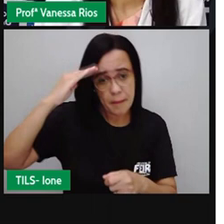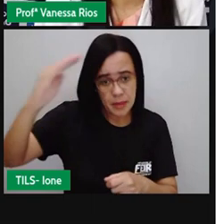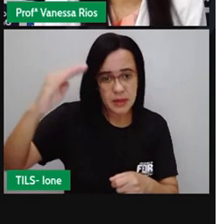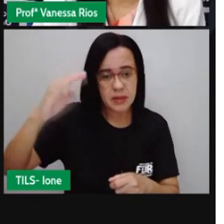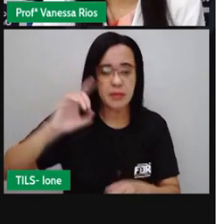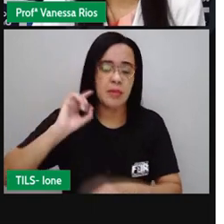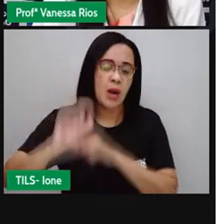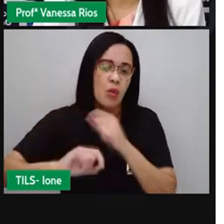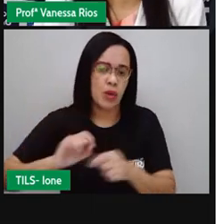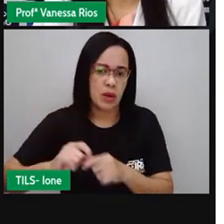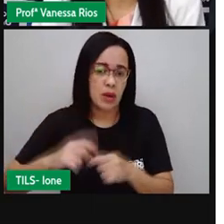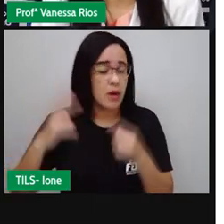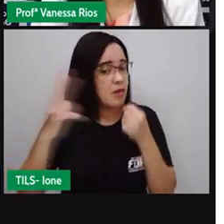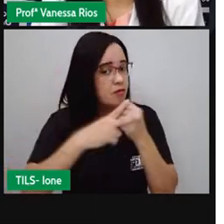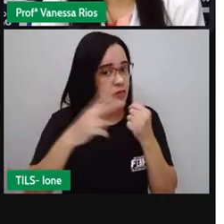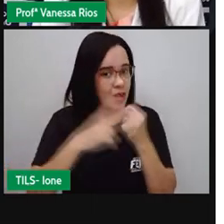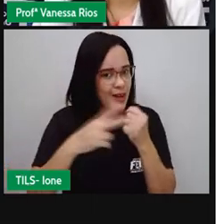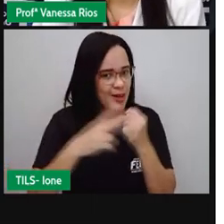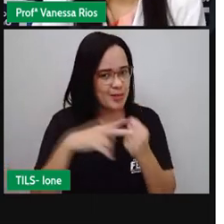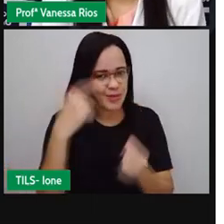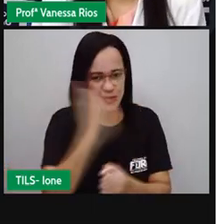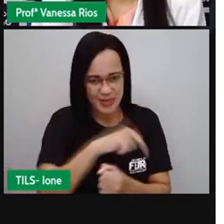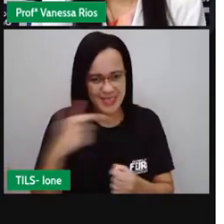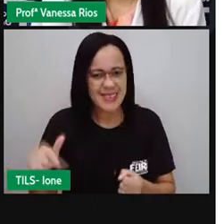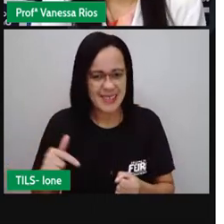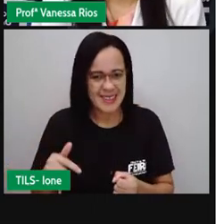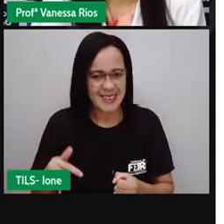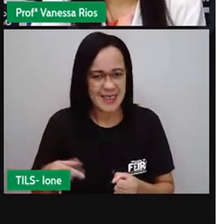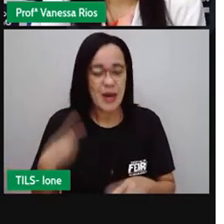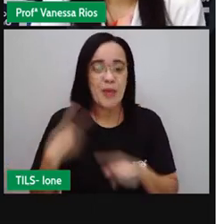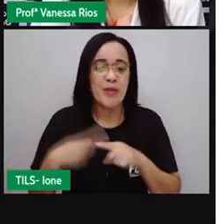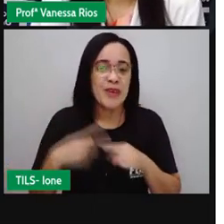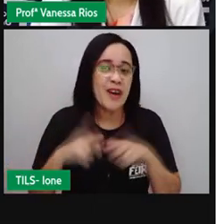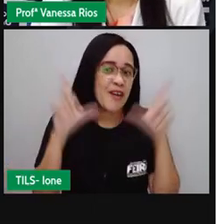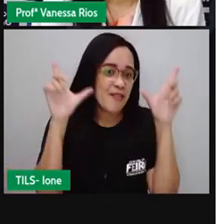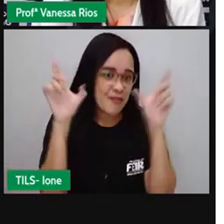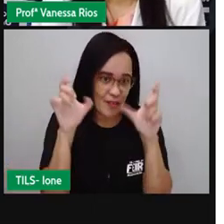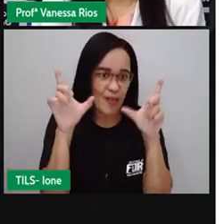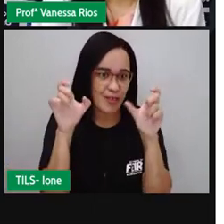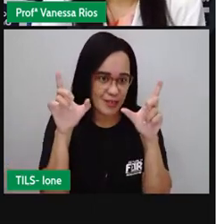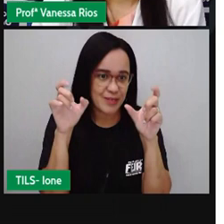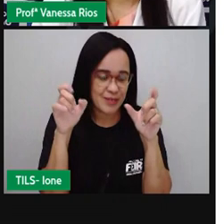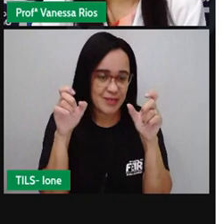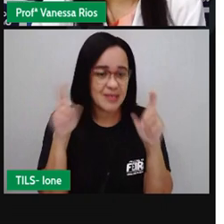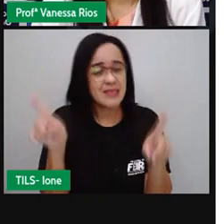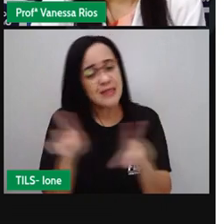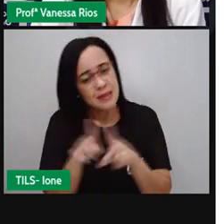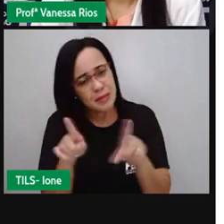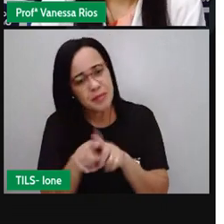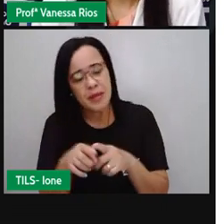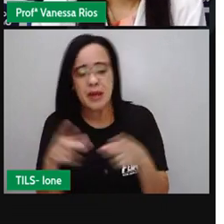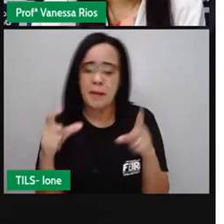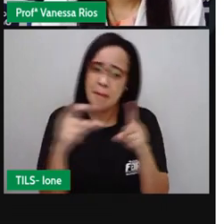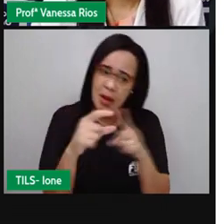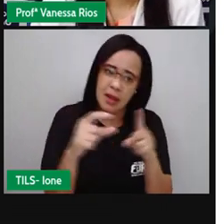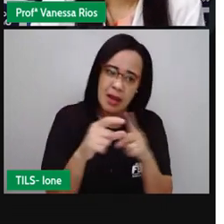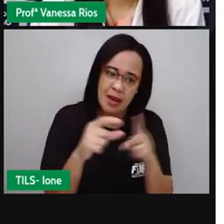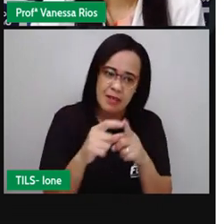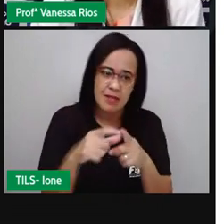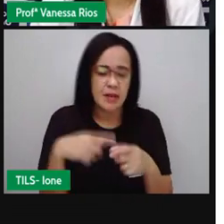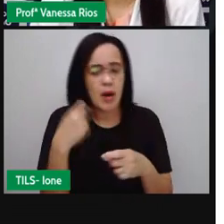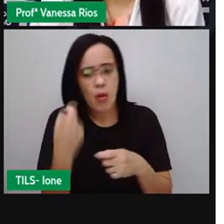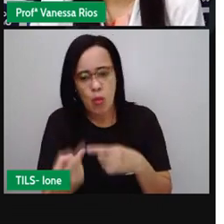apesar de poder aparecer aí as palavras também a linguagem verbal. Já aqui nas